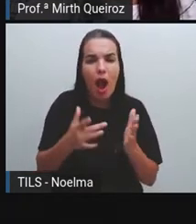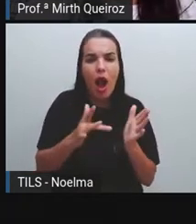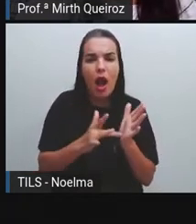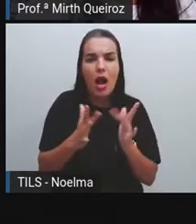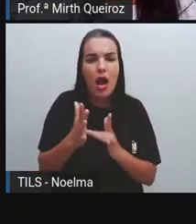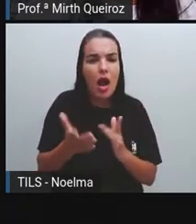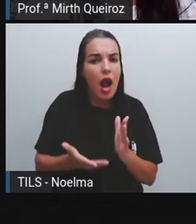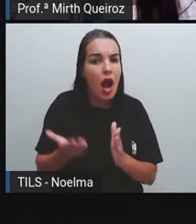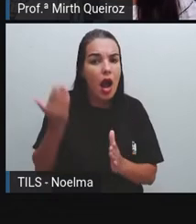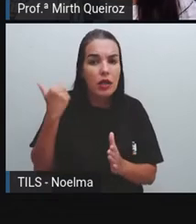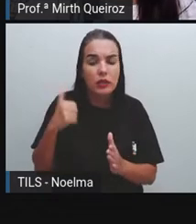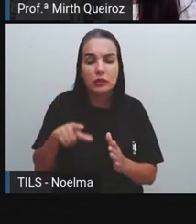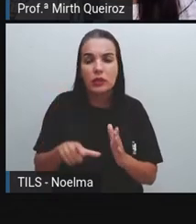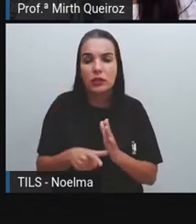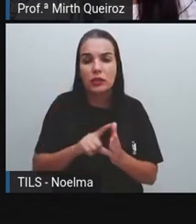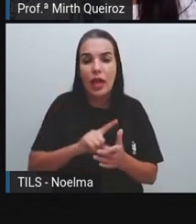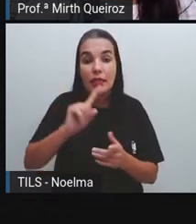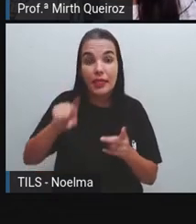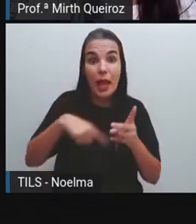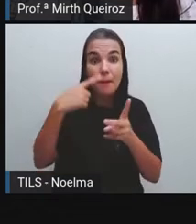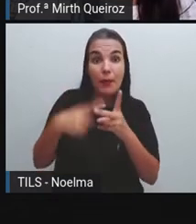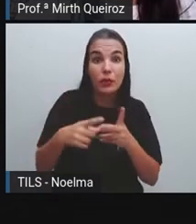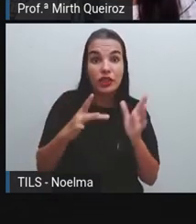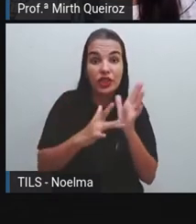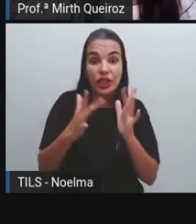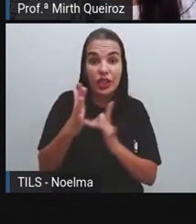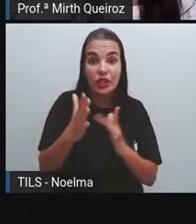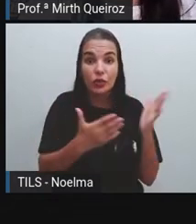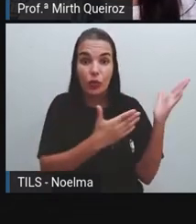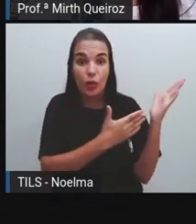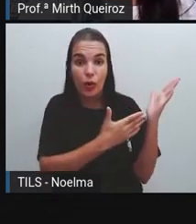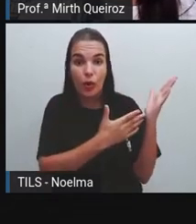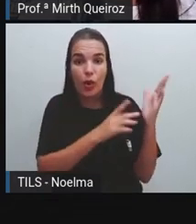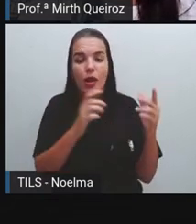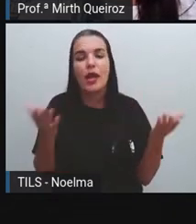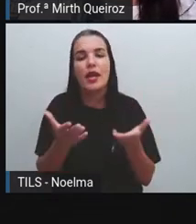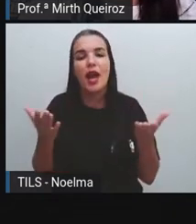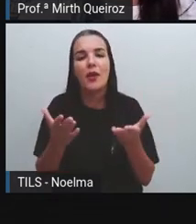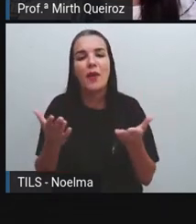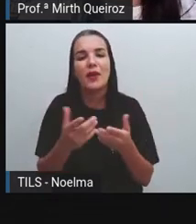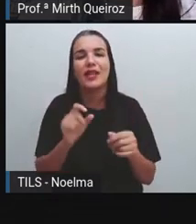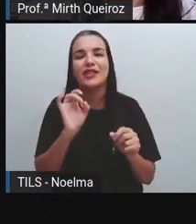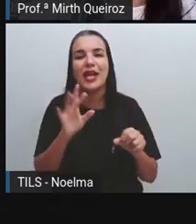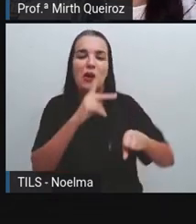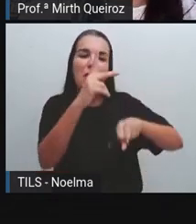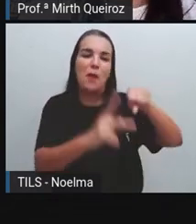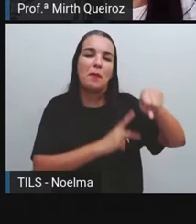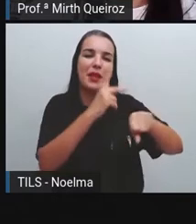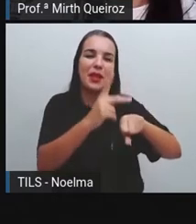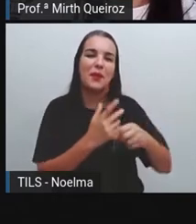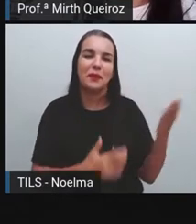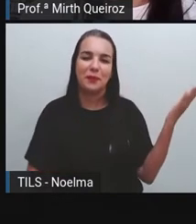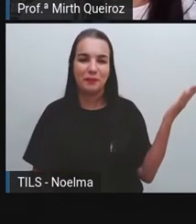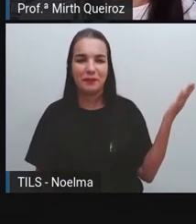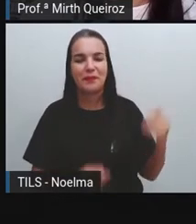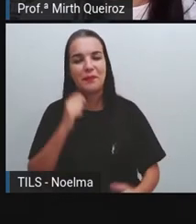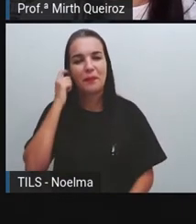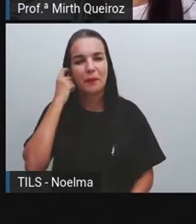cinquenta anos depois de Cristo, e em dois mil e quinze, como nós já tínhamos aí a roda, né?